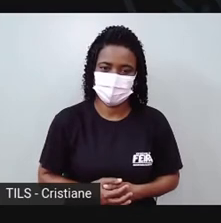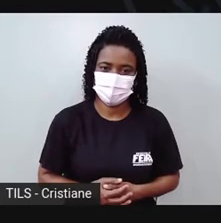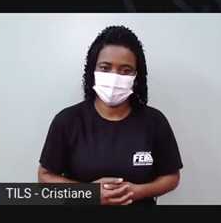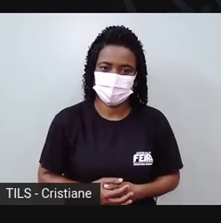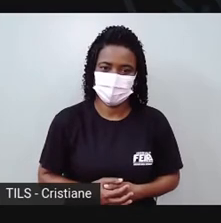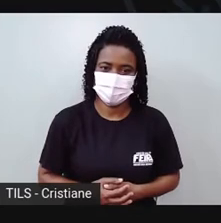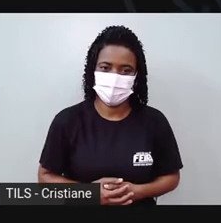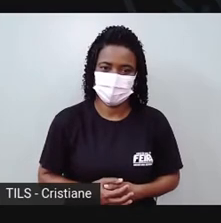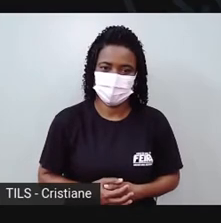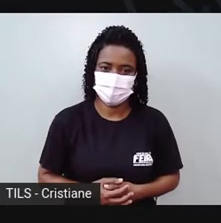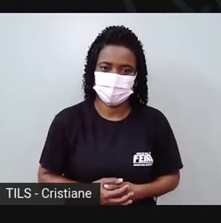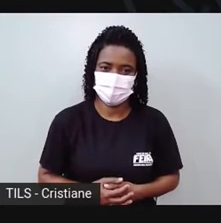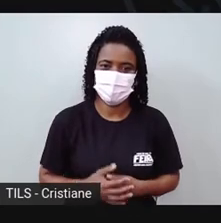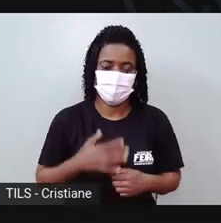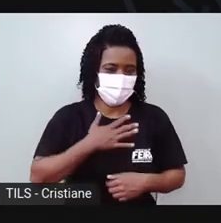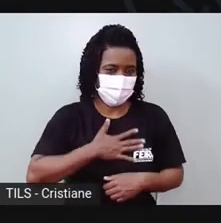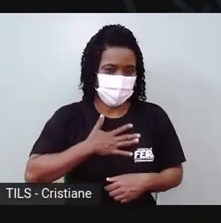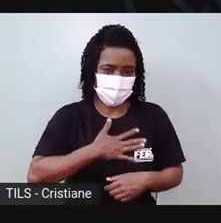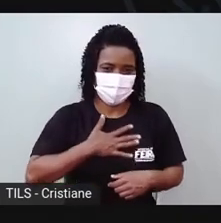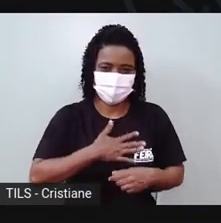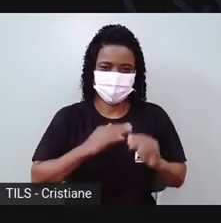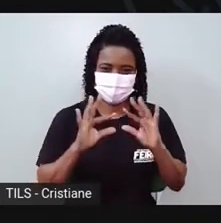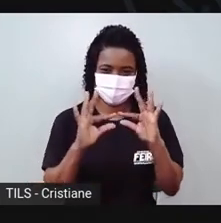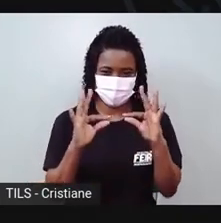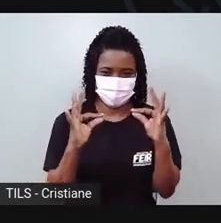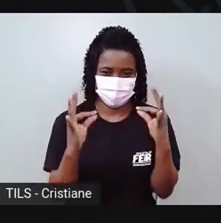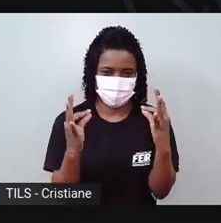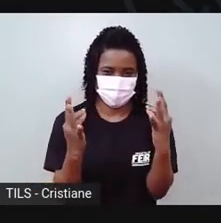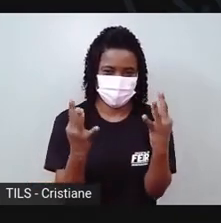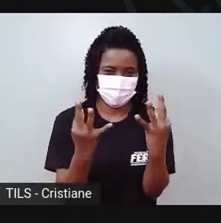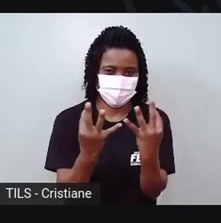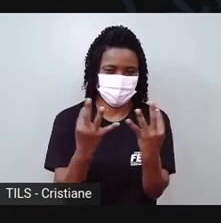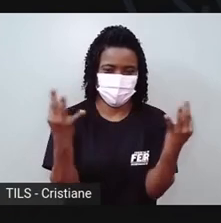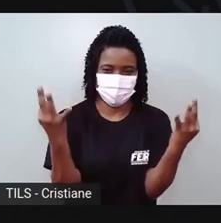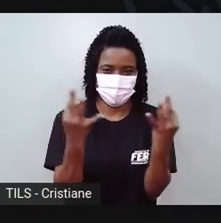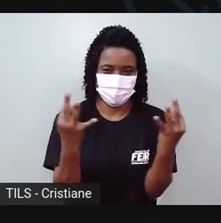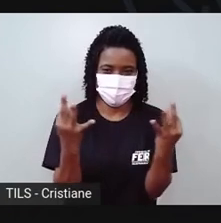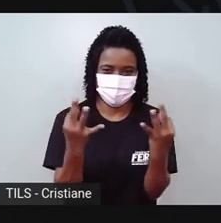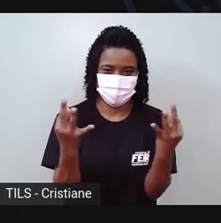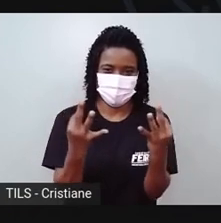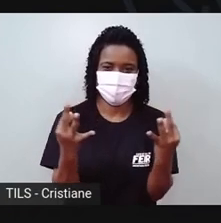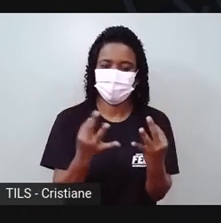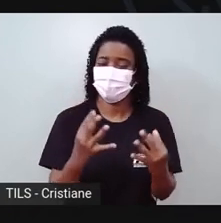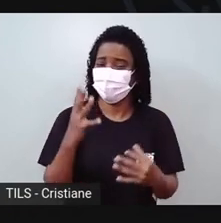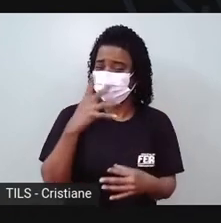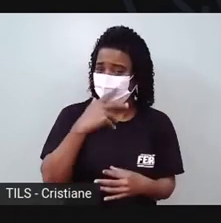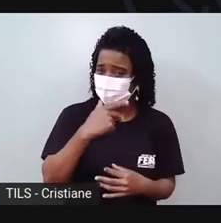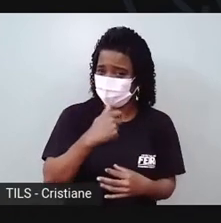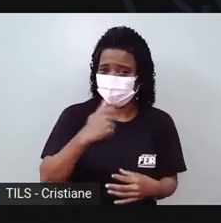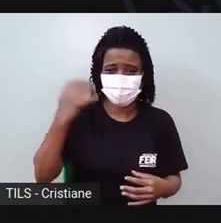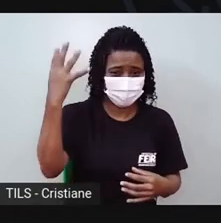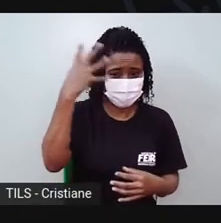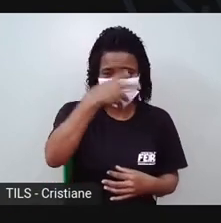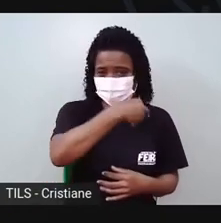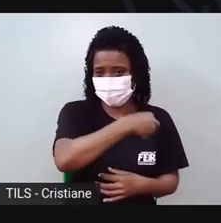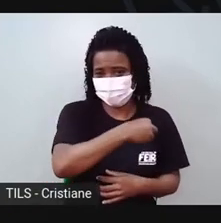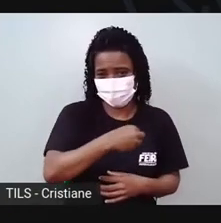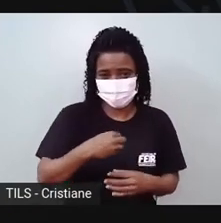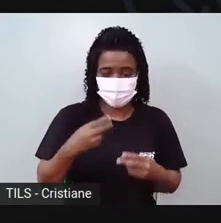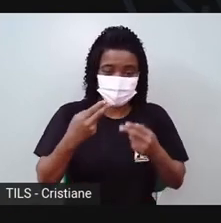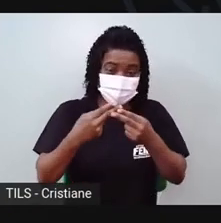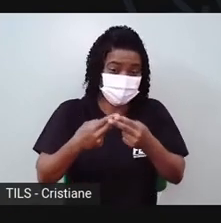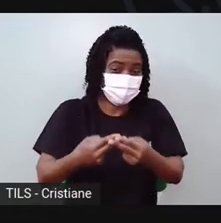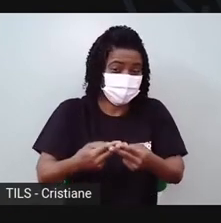A verão que eu gosto de fazer tudo perfeitinho. Por isso que demora um pouquinho, mas fica bonito, né? Tem que ter